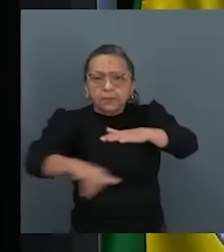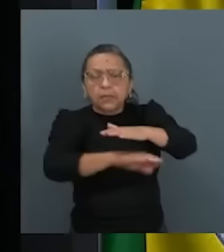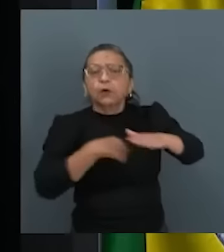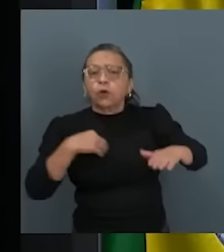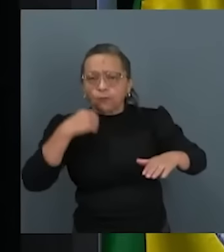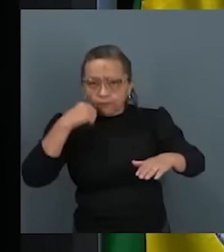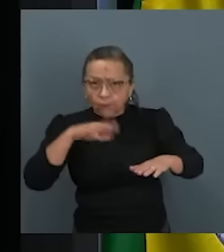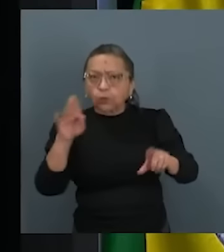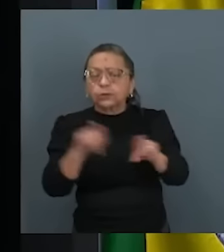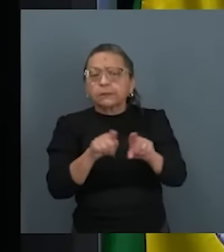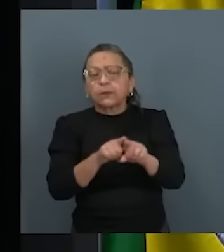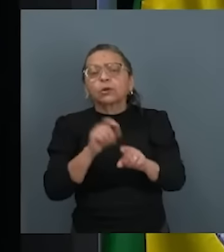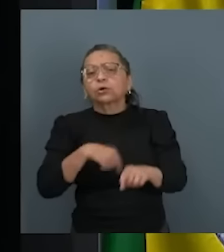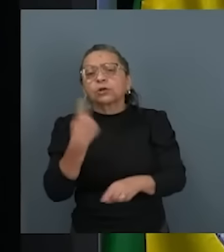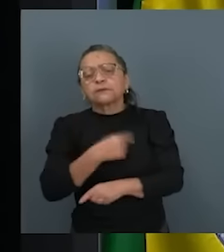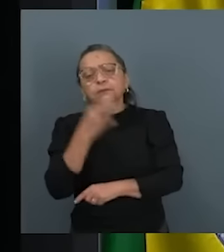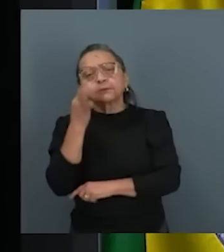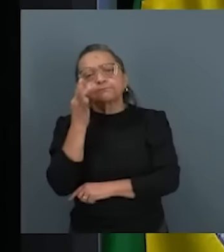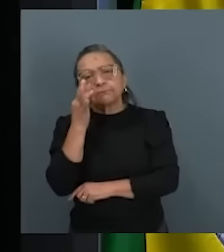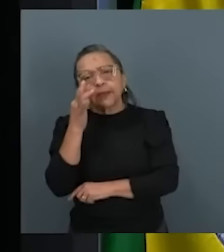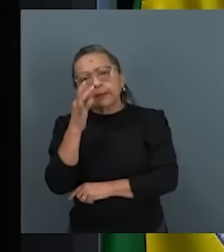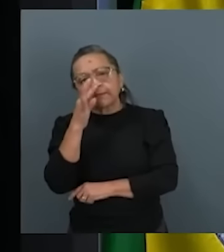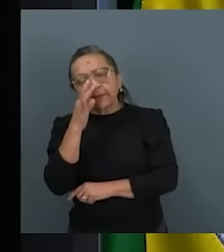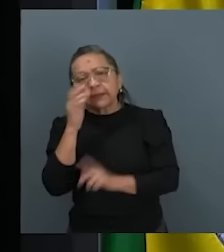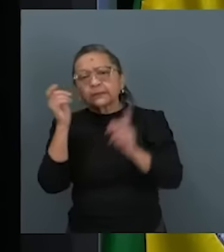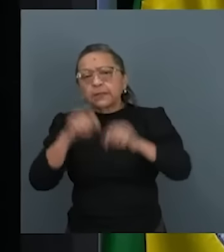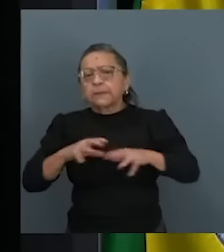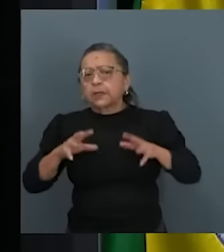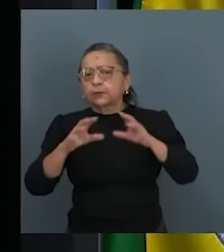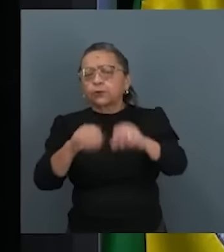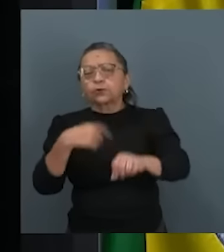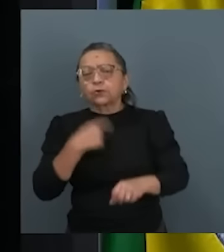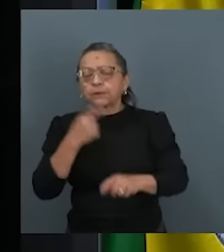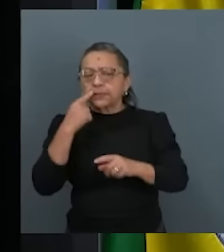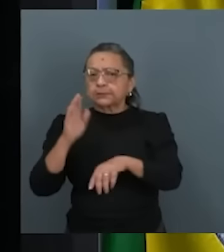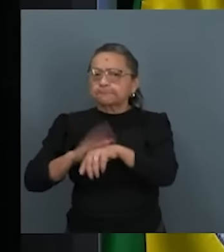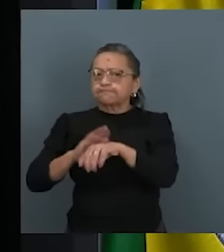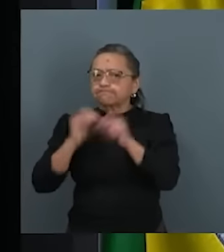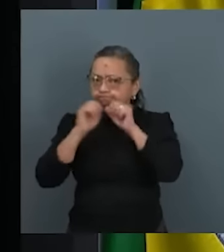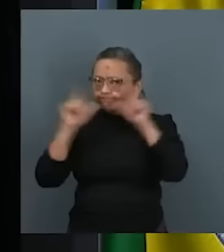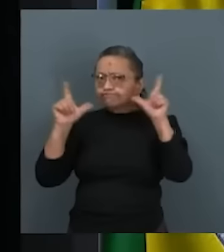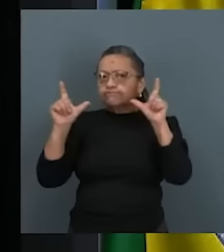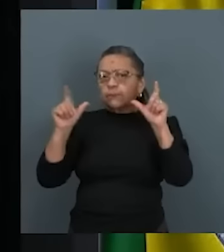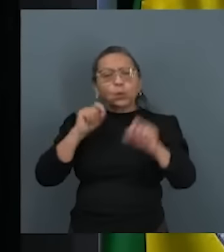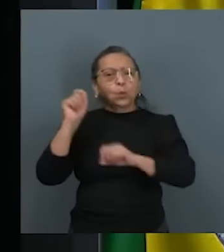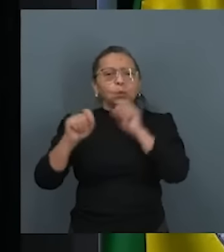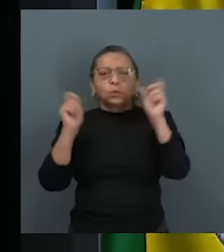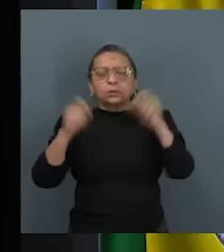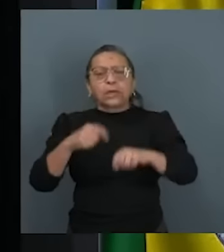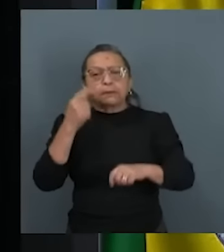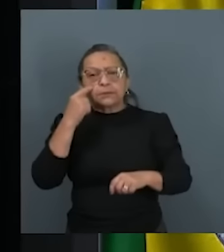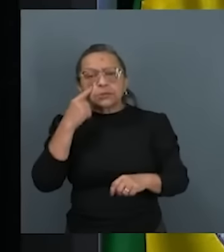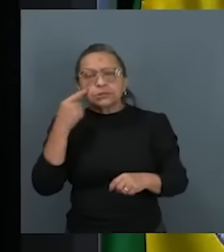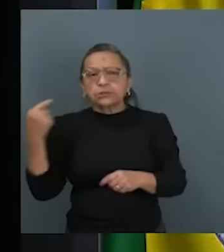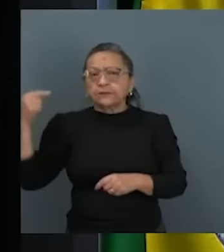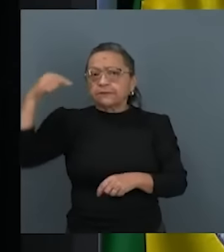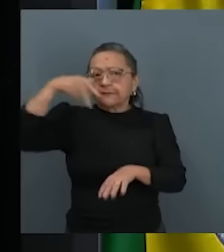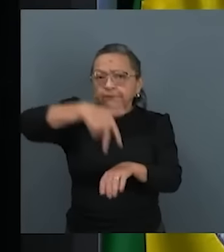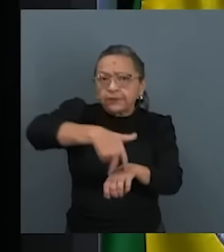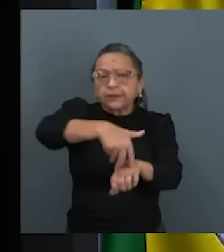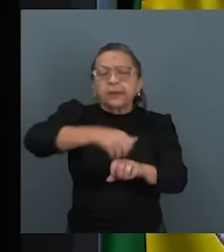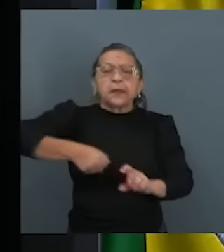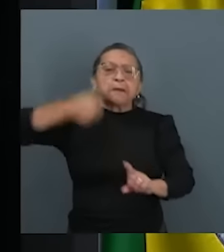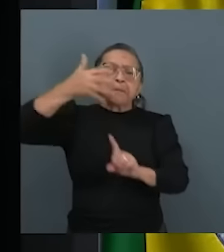nós vamos presenciar serve para todos nós como um alerta, que não dá para a gente vir para esse plenário com um